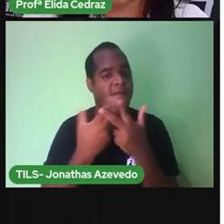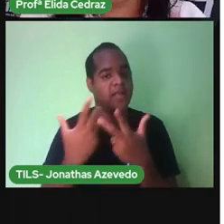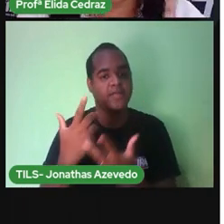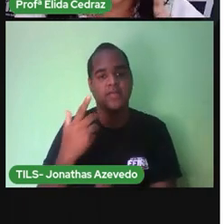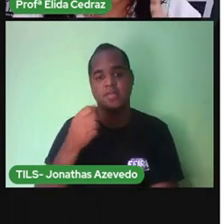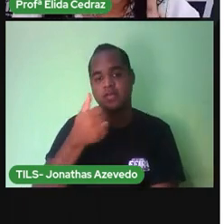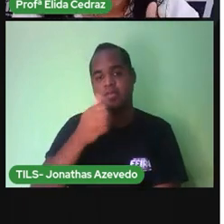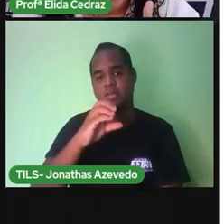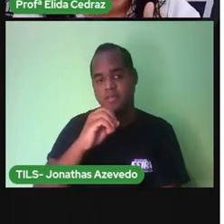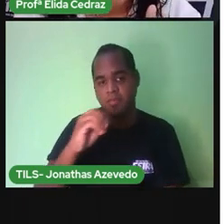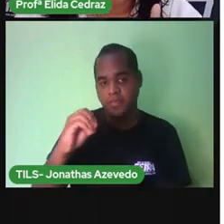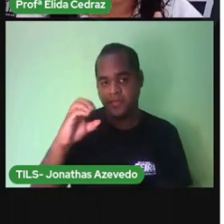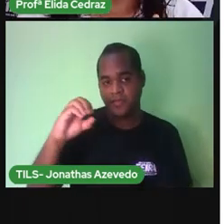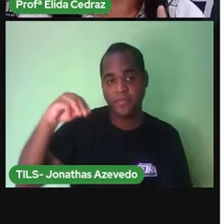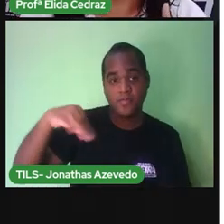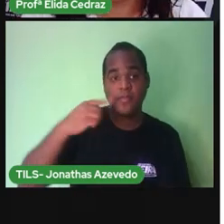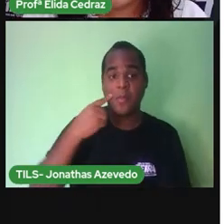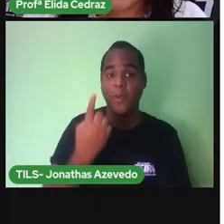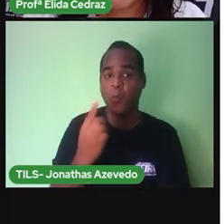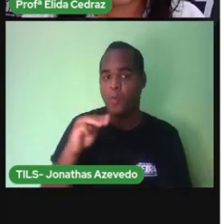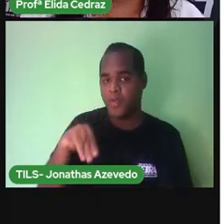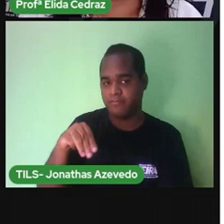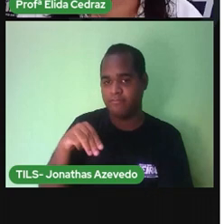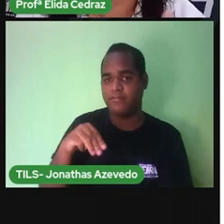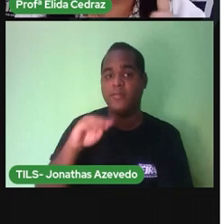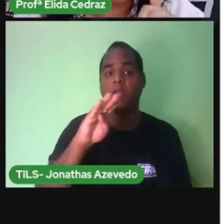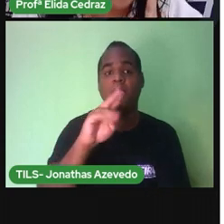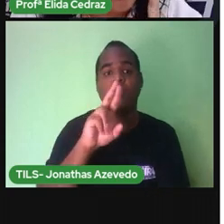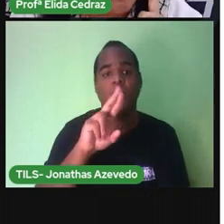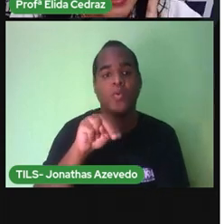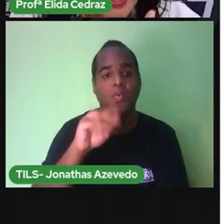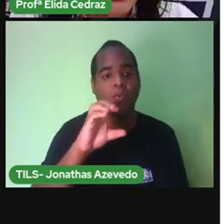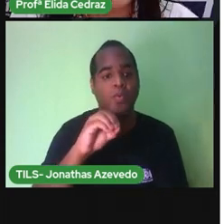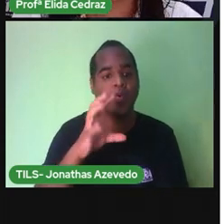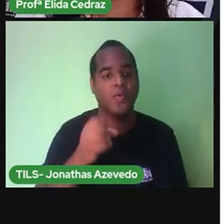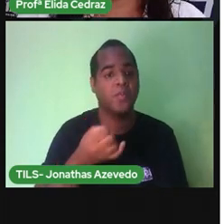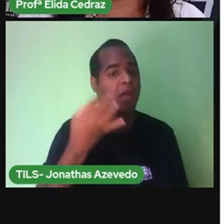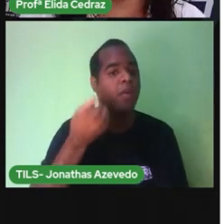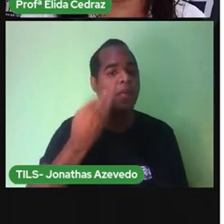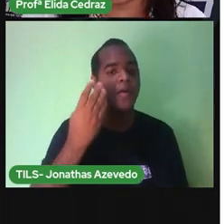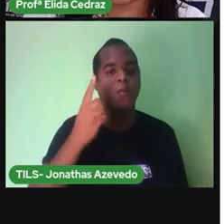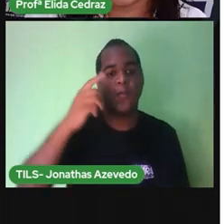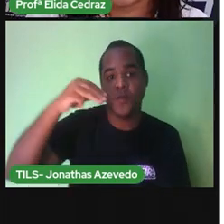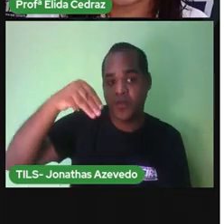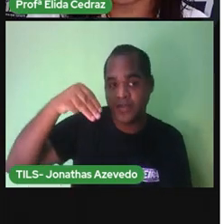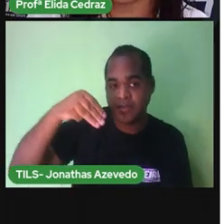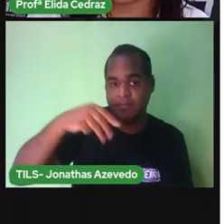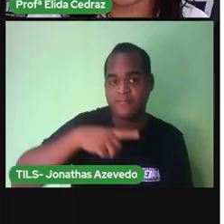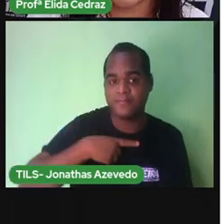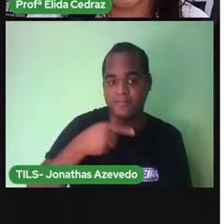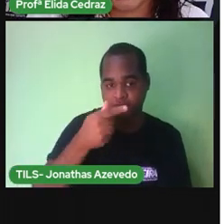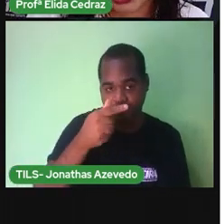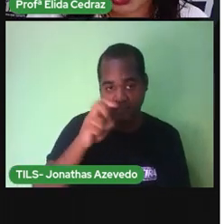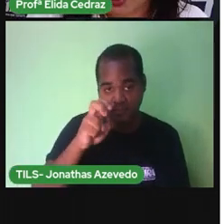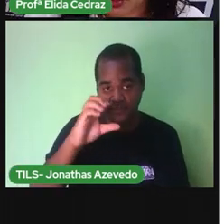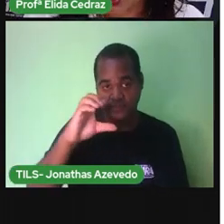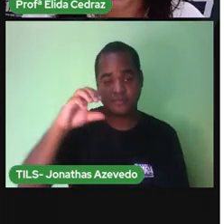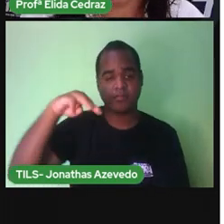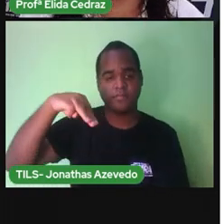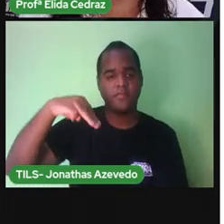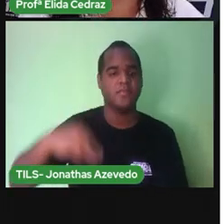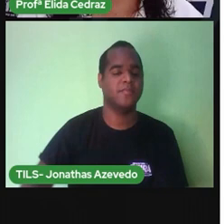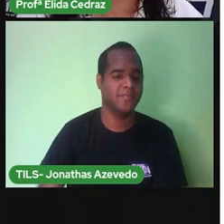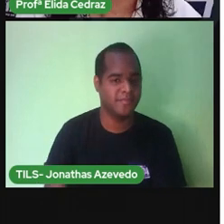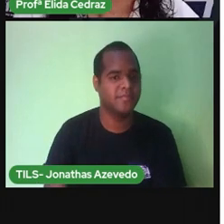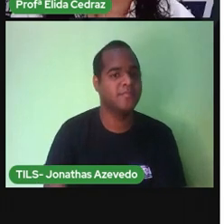centímetros É um metro Bruno tem Um metro E 75 centímetros